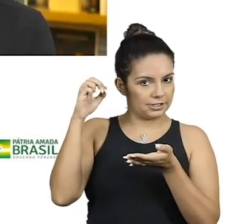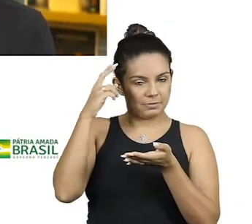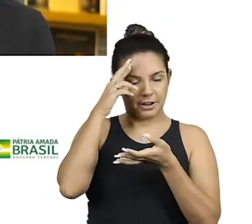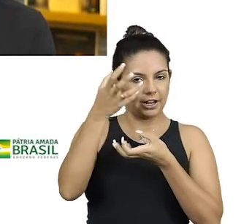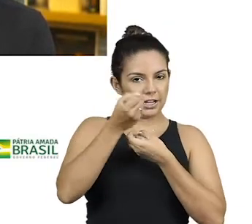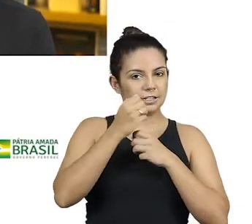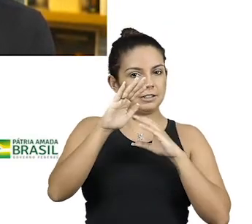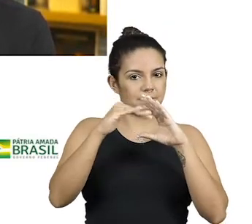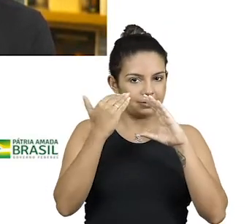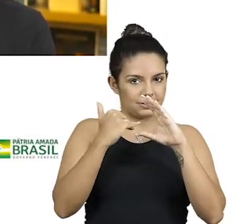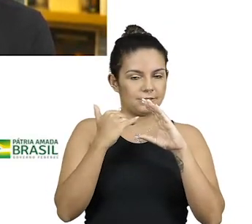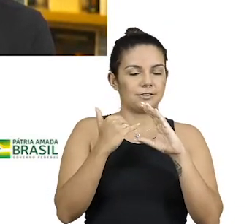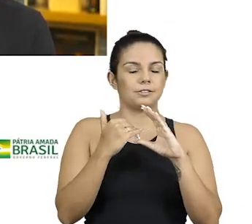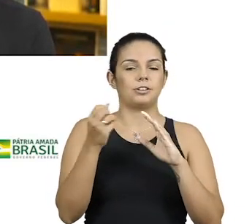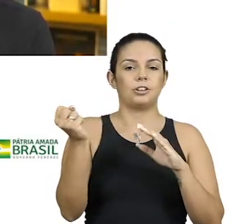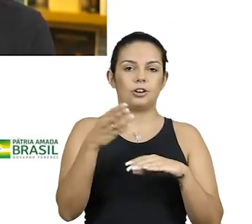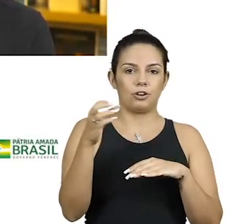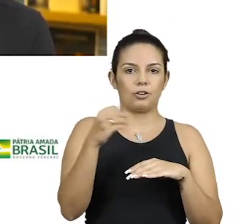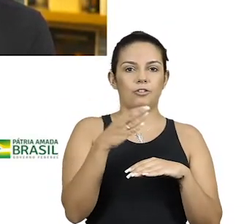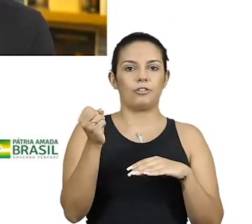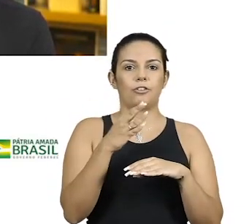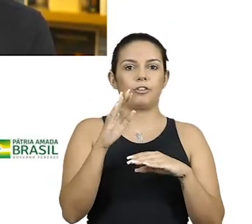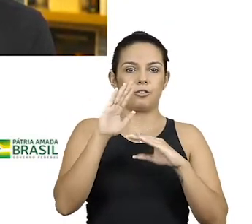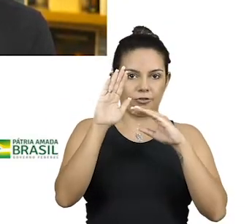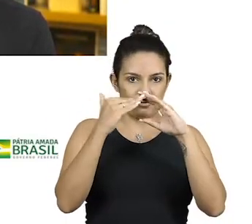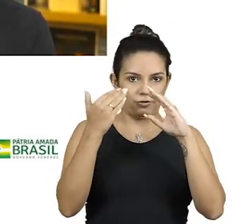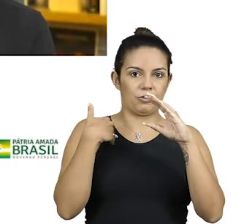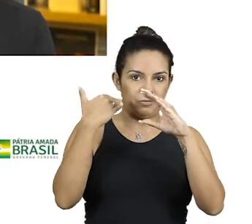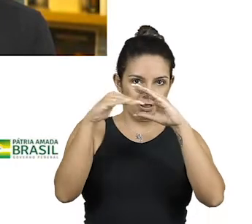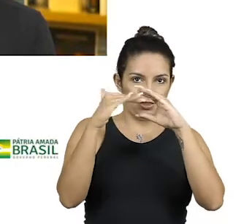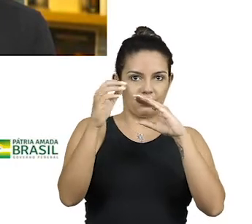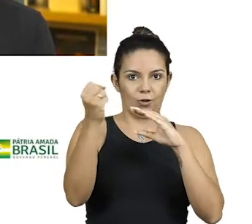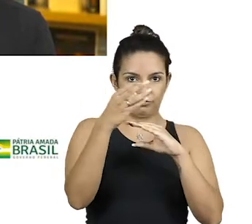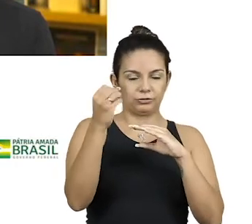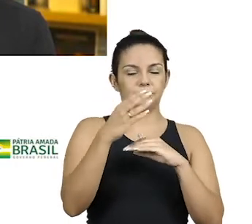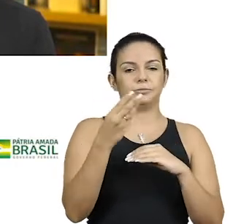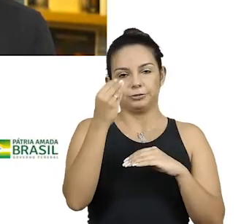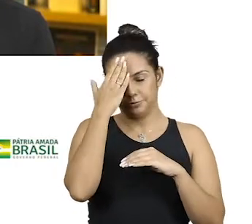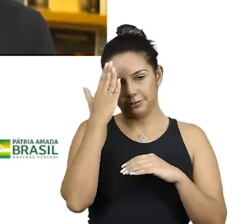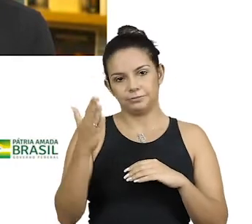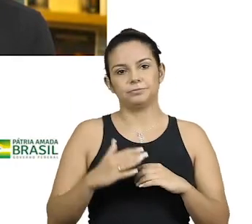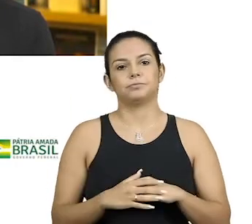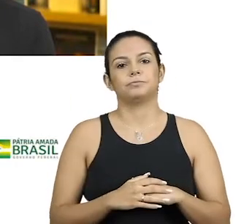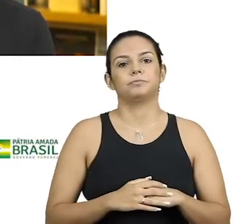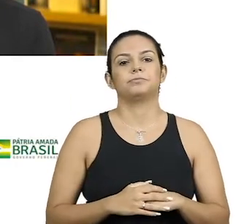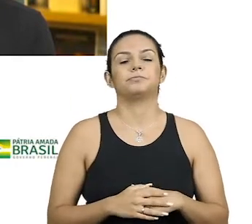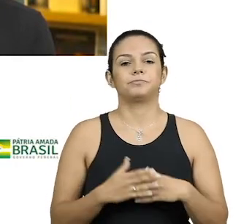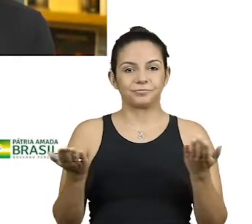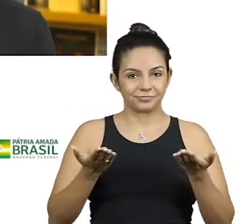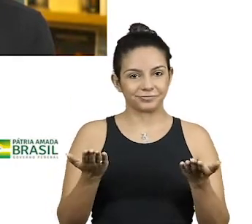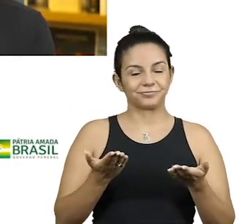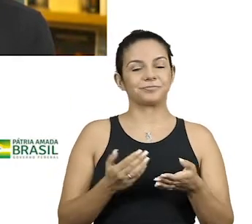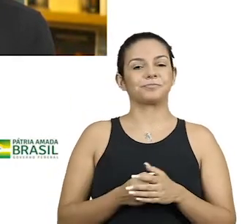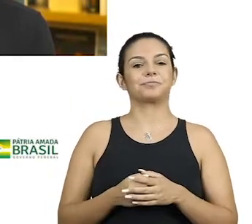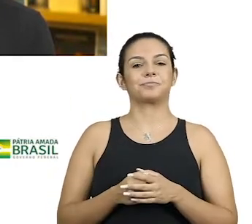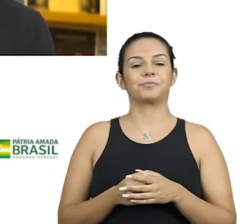luminária e uma estante repleta de livros, que também tem uma planta como decoração. E agora, Bial?